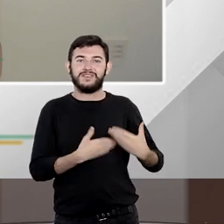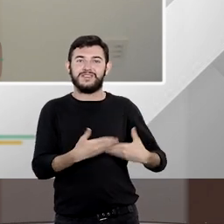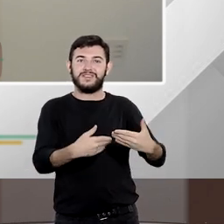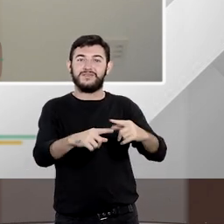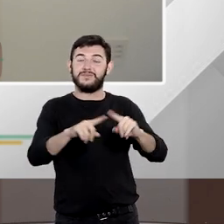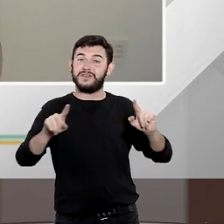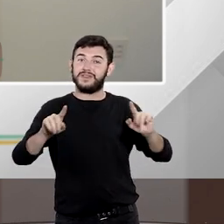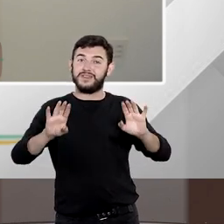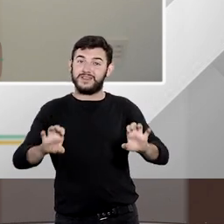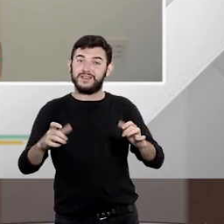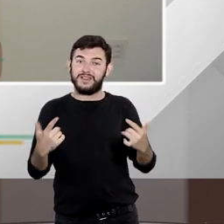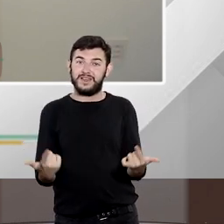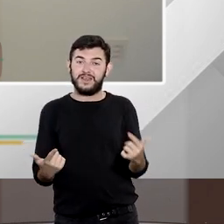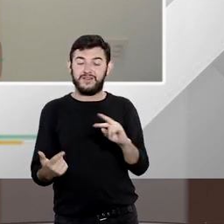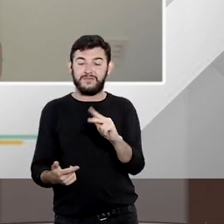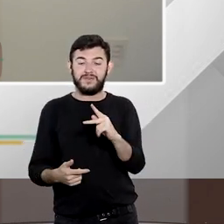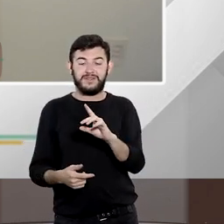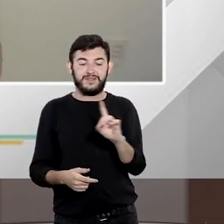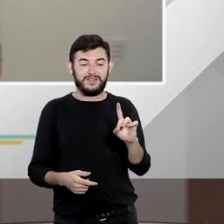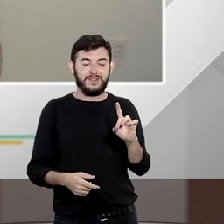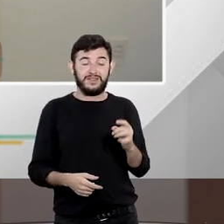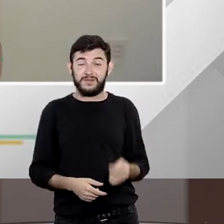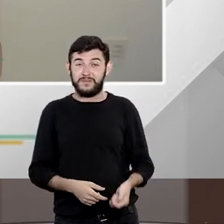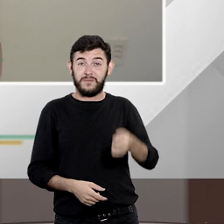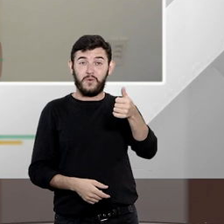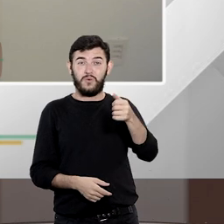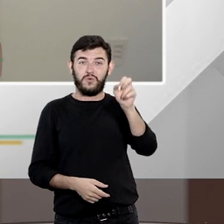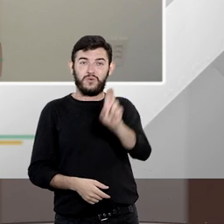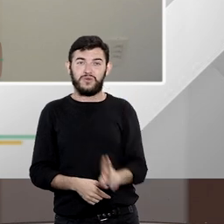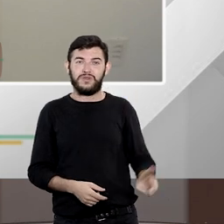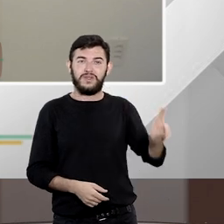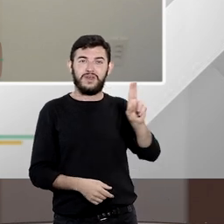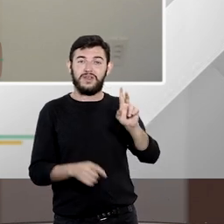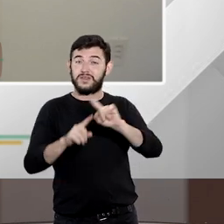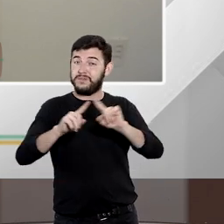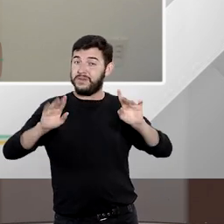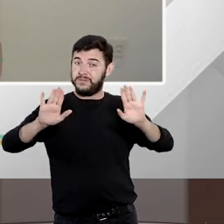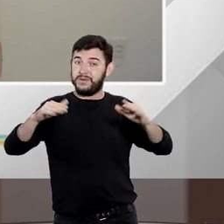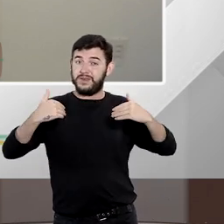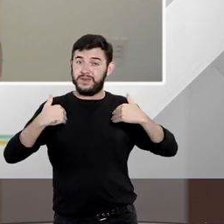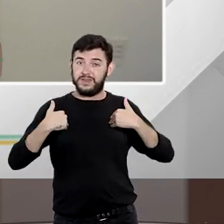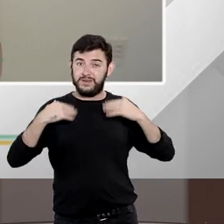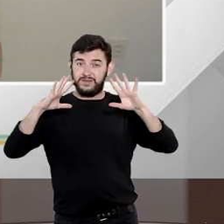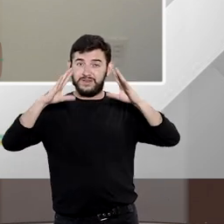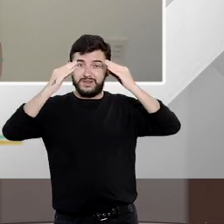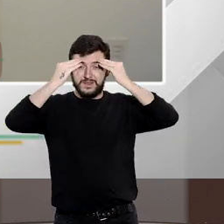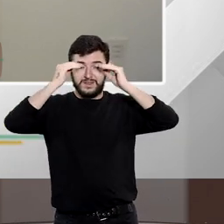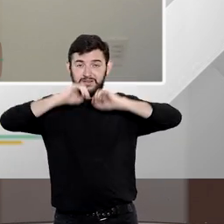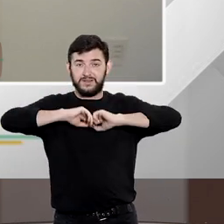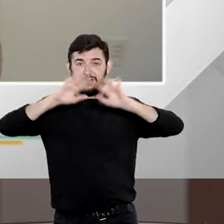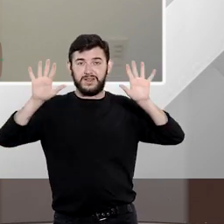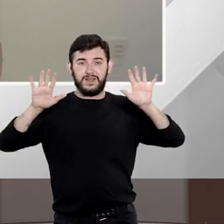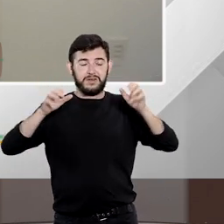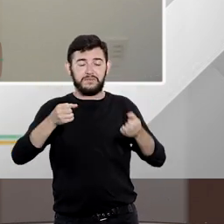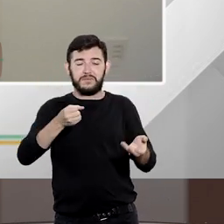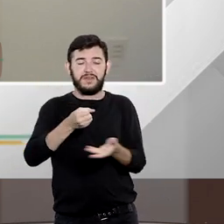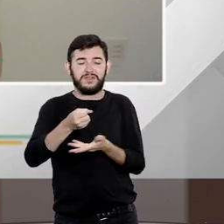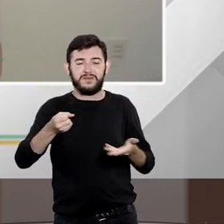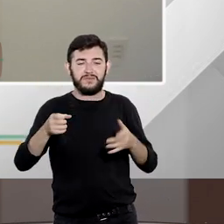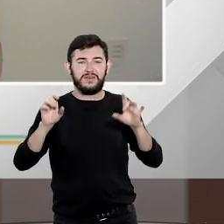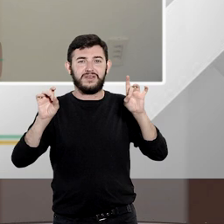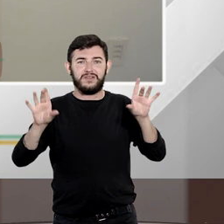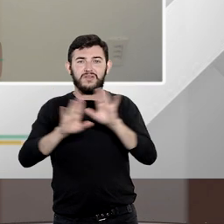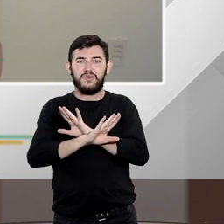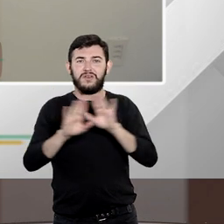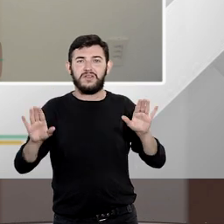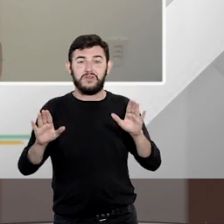tão utilizado e eu acho que basicamente em relação ao habeas data é isso a gente